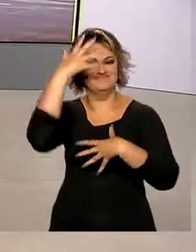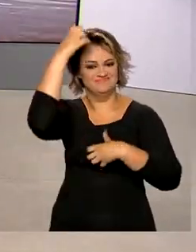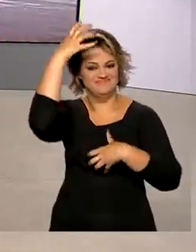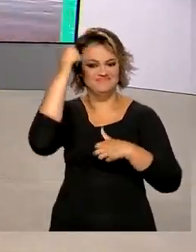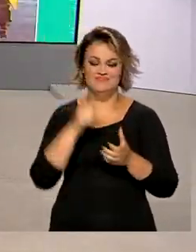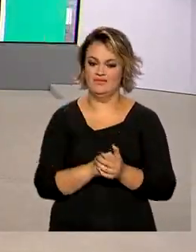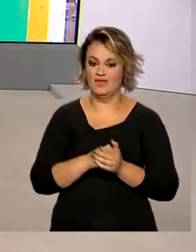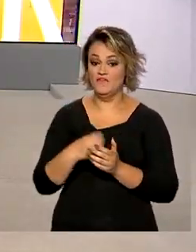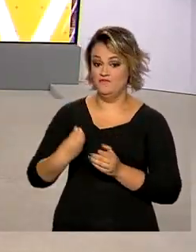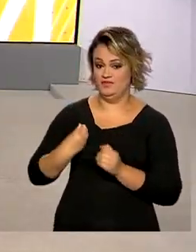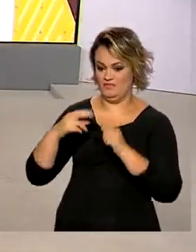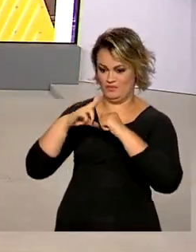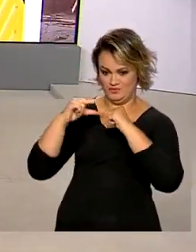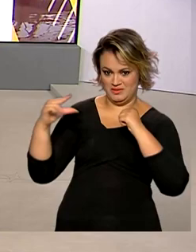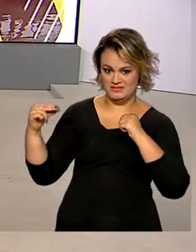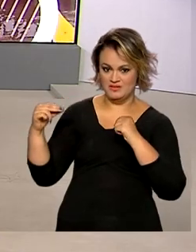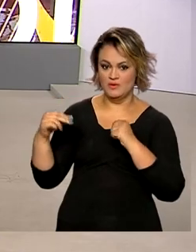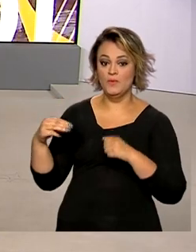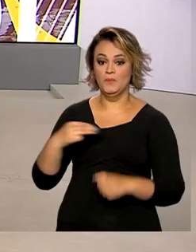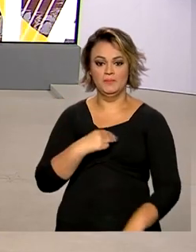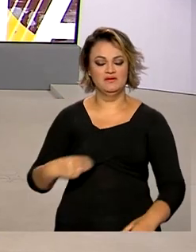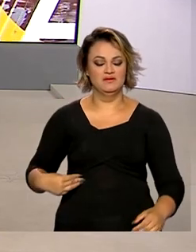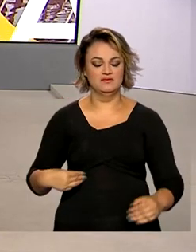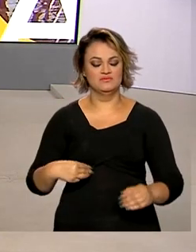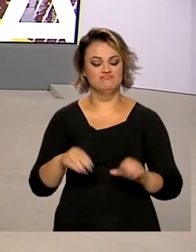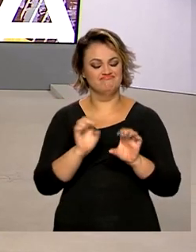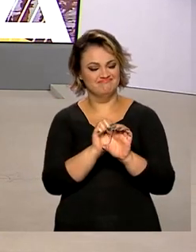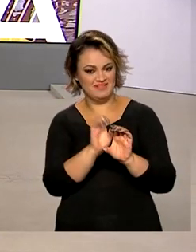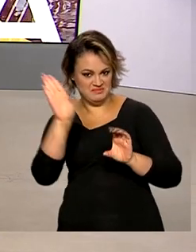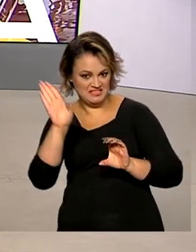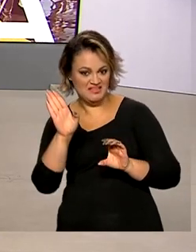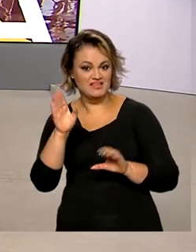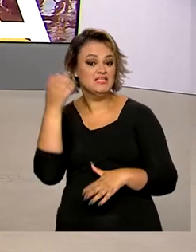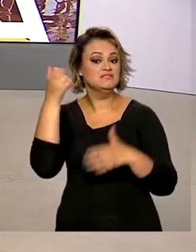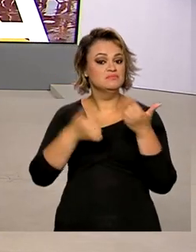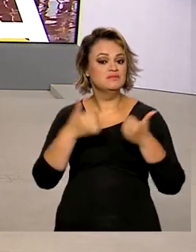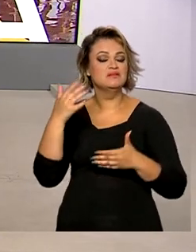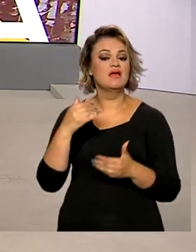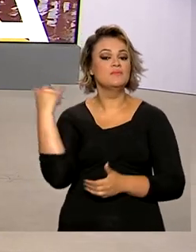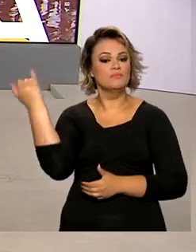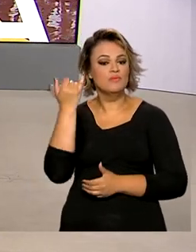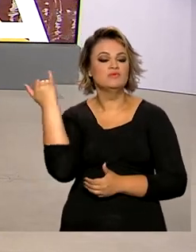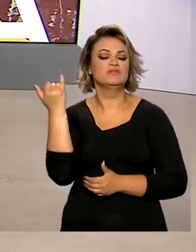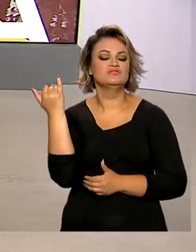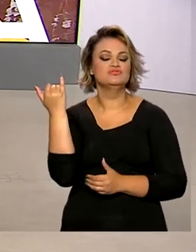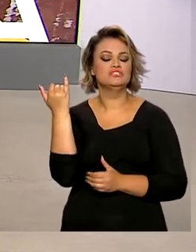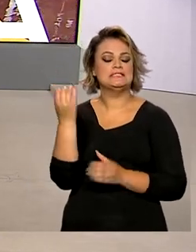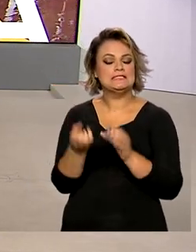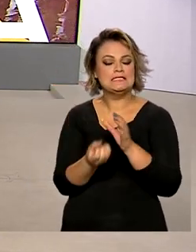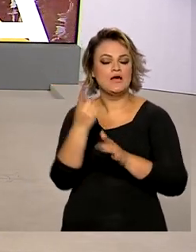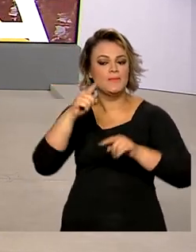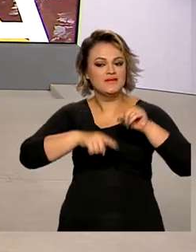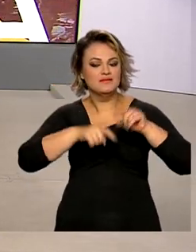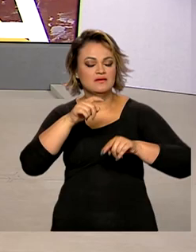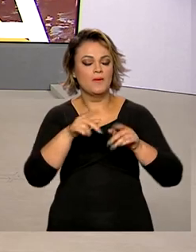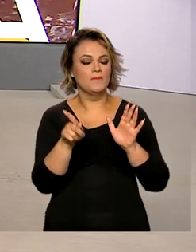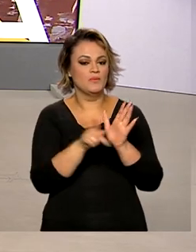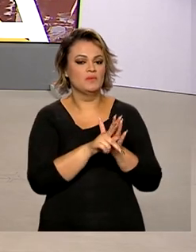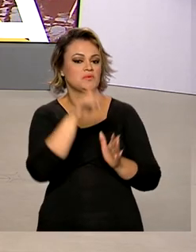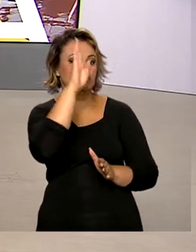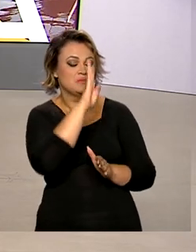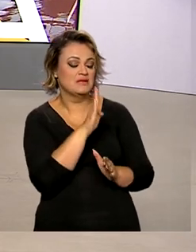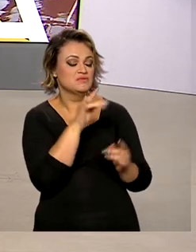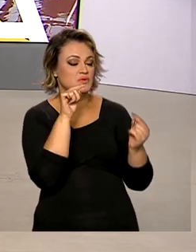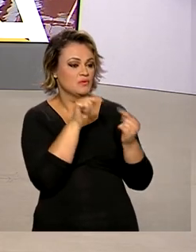Rádio à Voz do Brasil, o ministro da Ciência, Tecnologia e Inovações falou sobre a importância de criar um imunizante adequado às